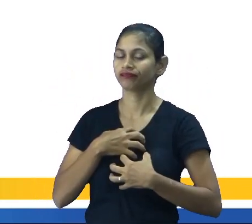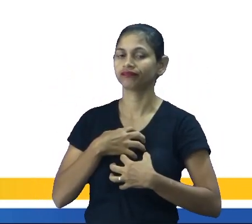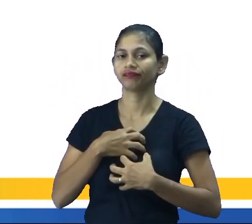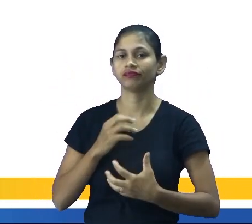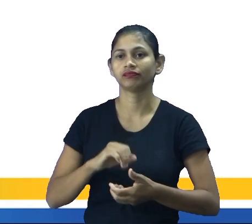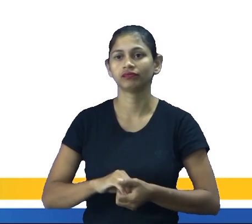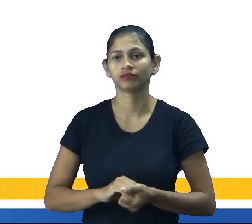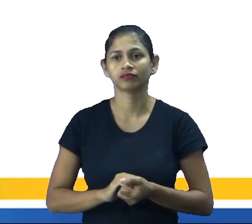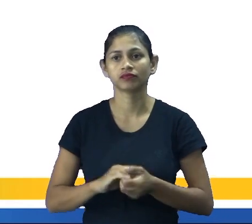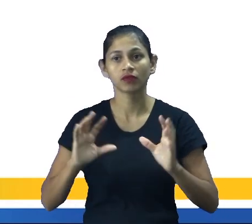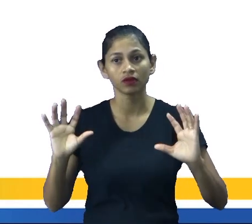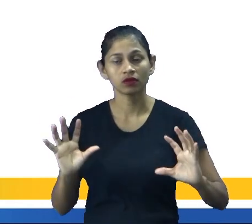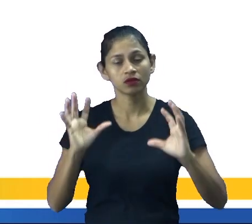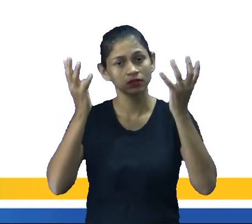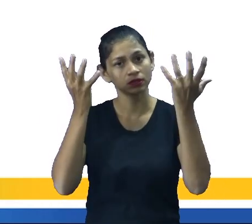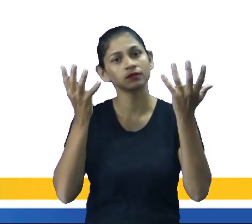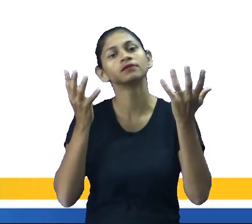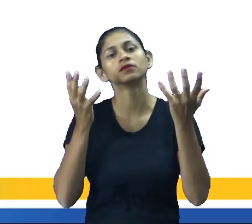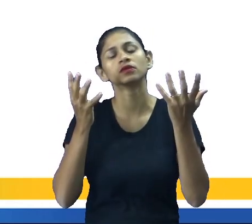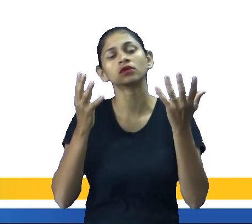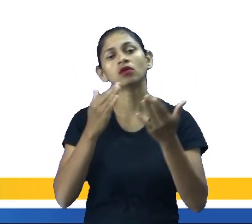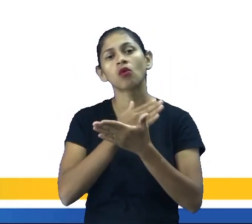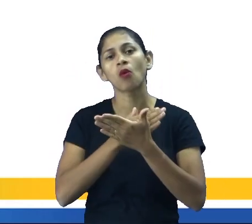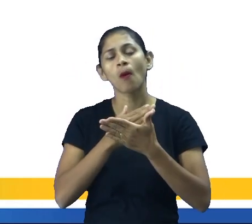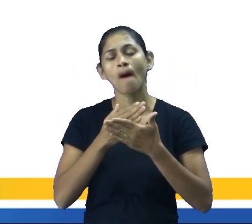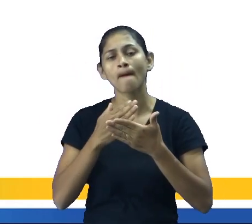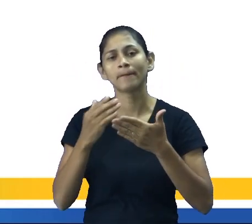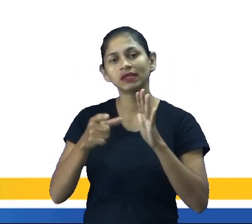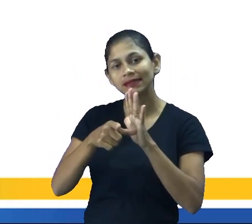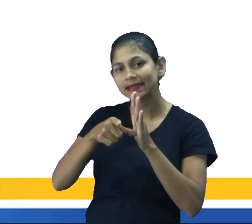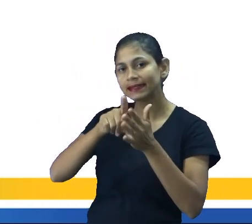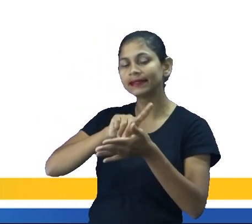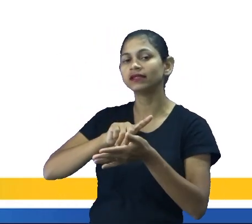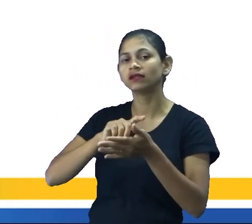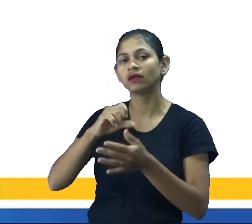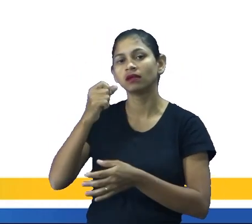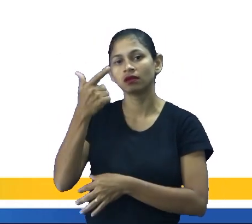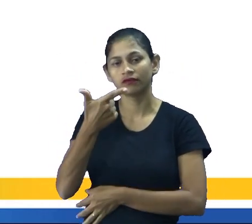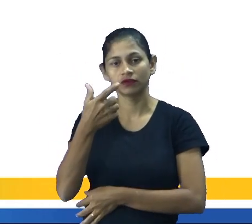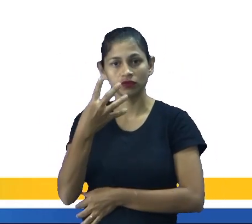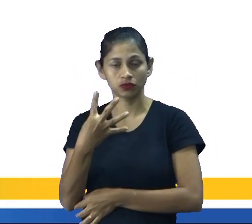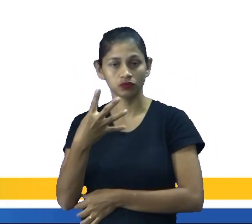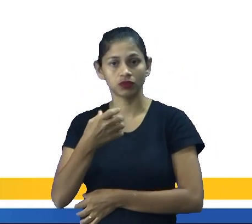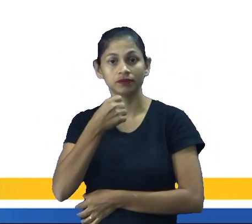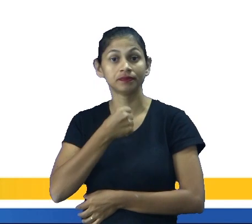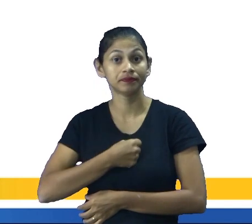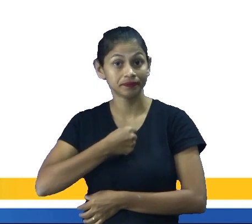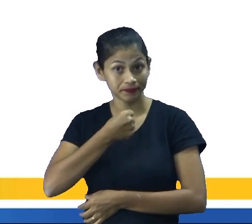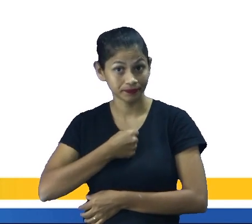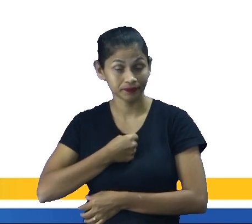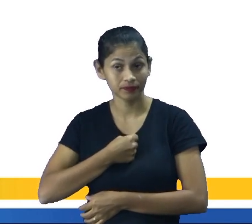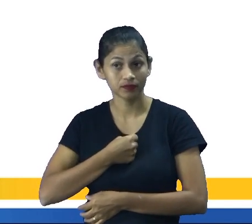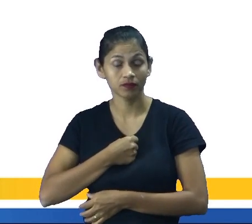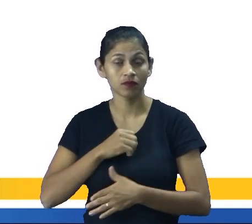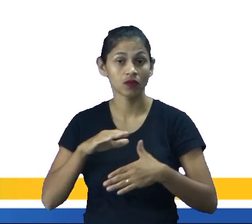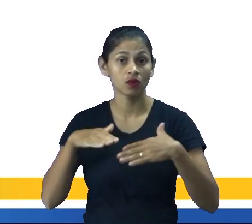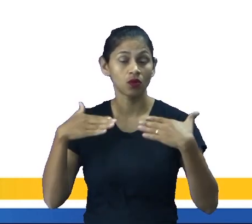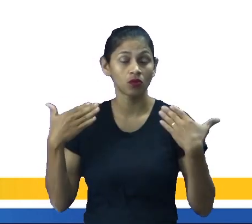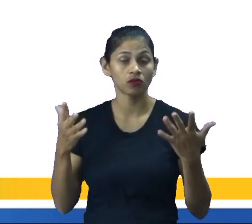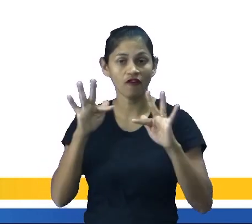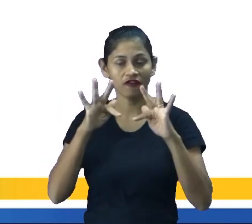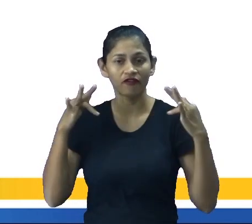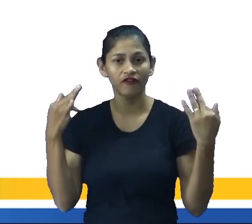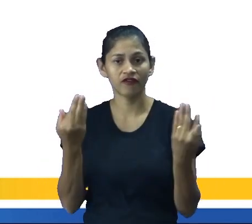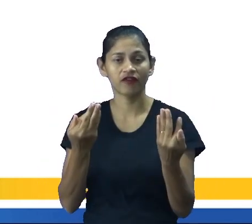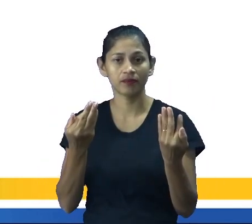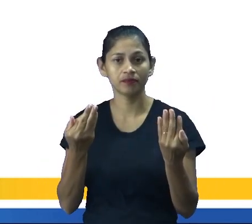festividades dessa data comemorativa começam na véspera de Natal, dia 24 de dezembro, quando a família se reúne